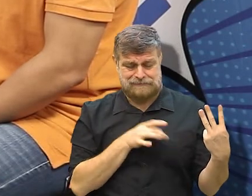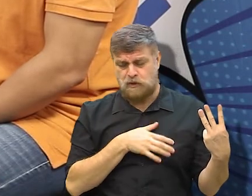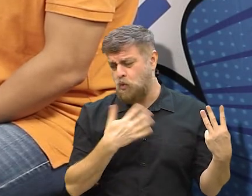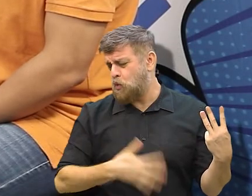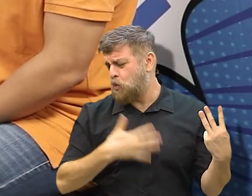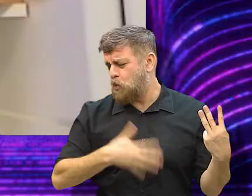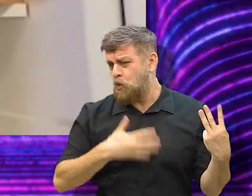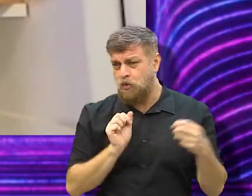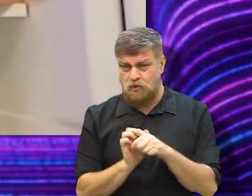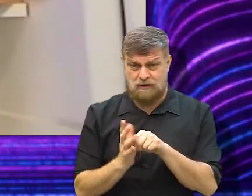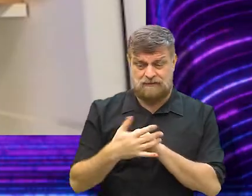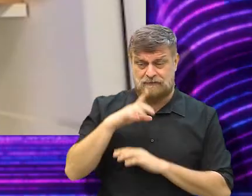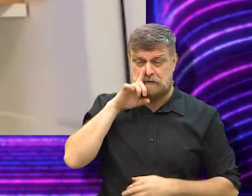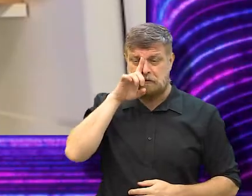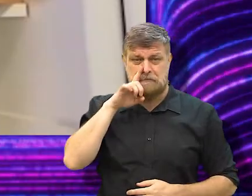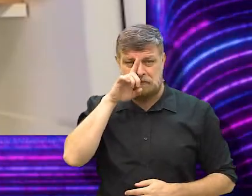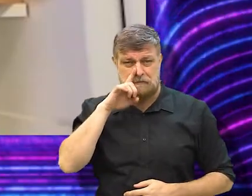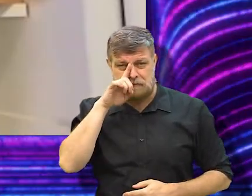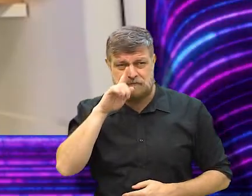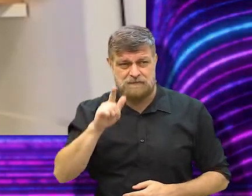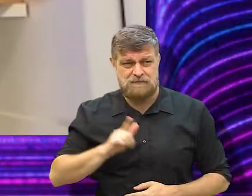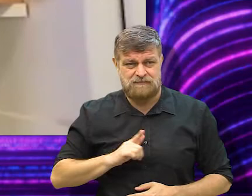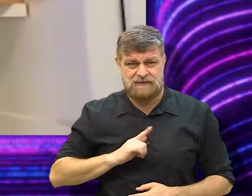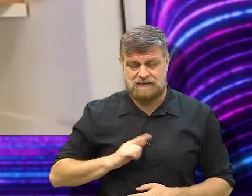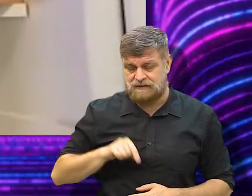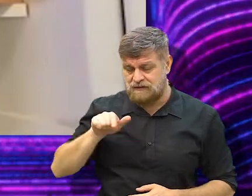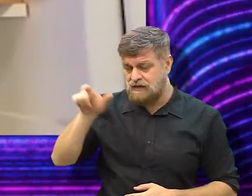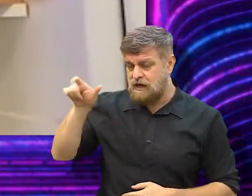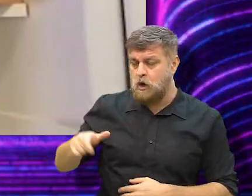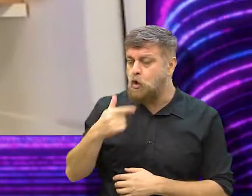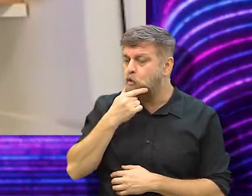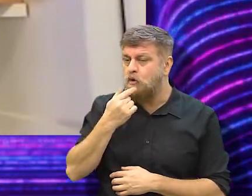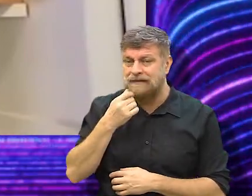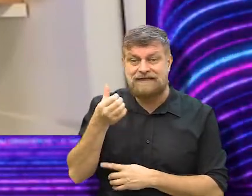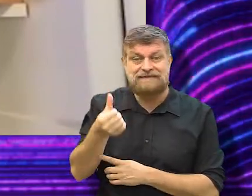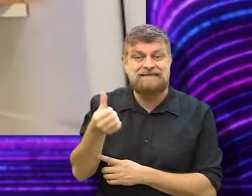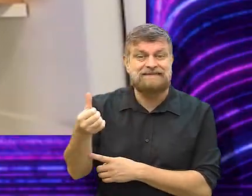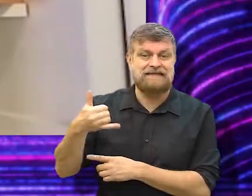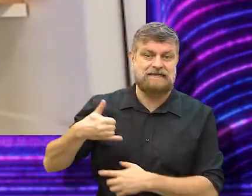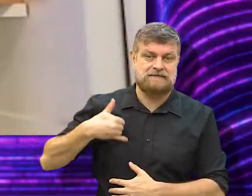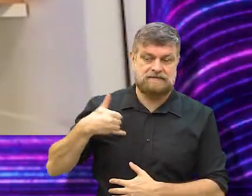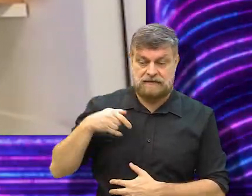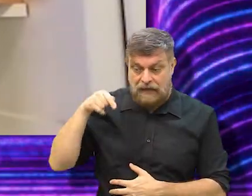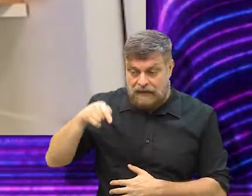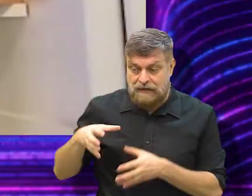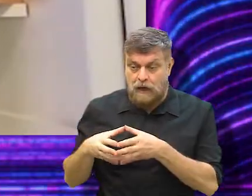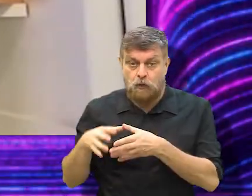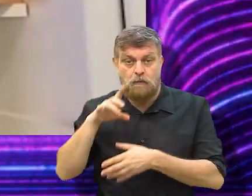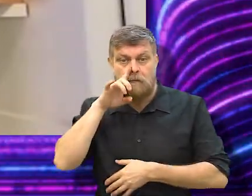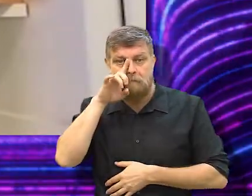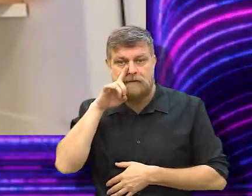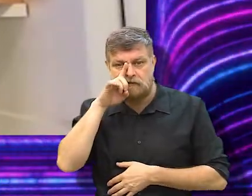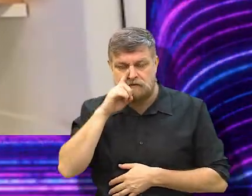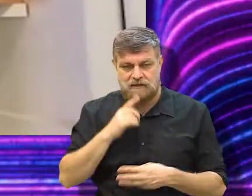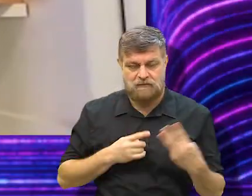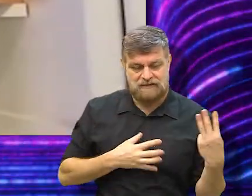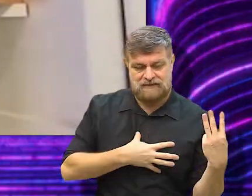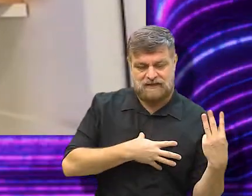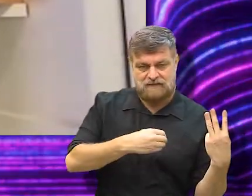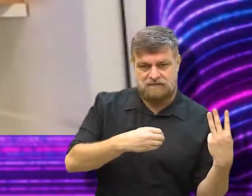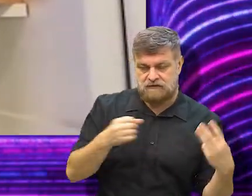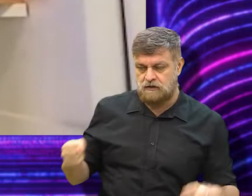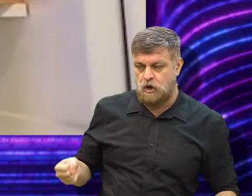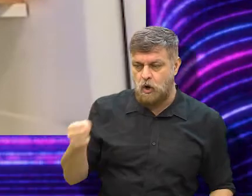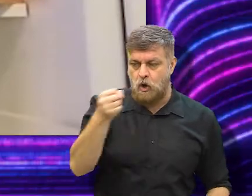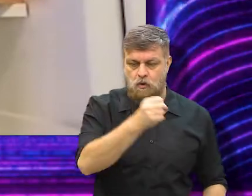do perigo do coronavírus. A filha, afinal, o protagonista tem 66 anos, faz parte do grupo de risco, elas isolam o